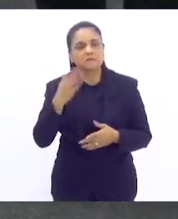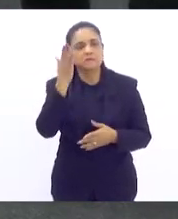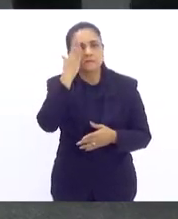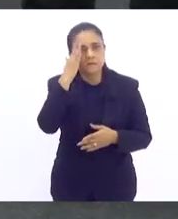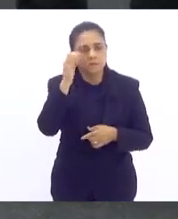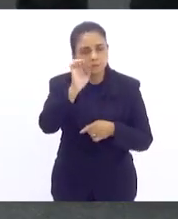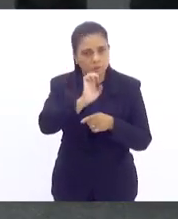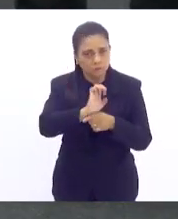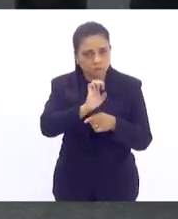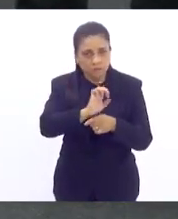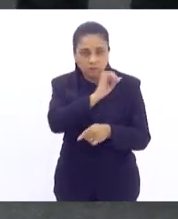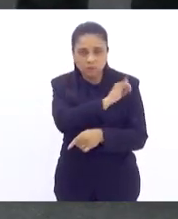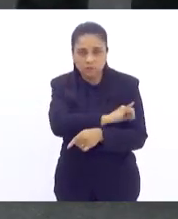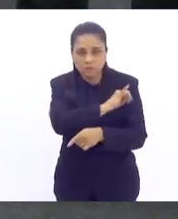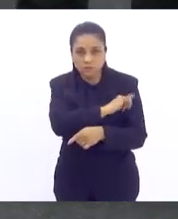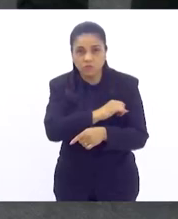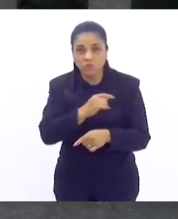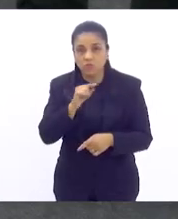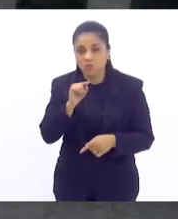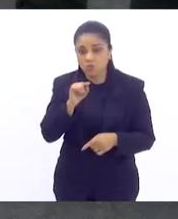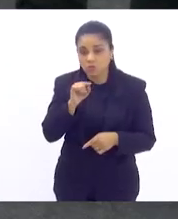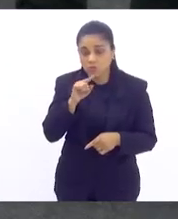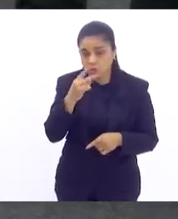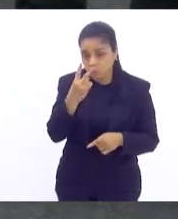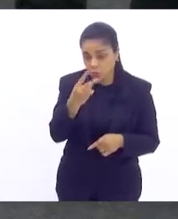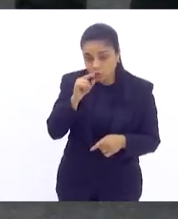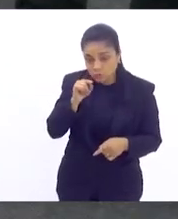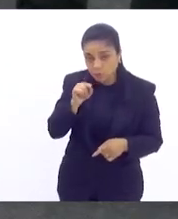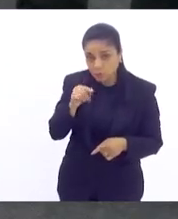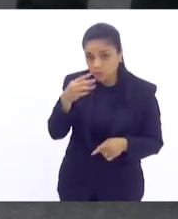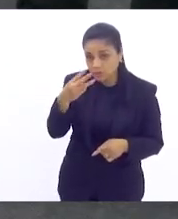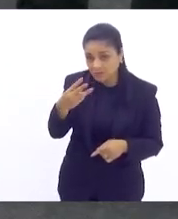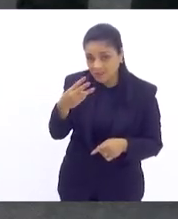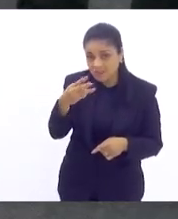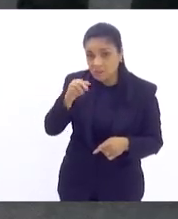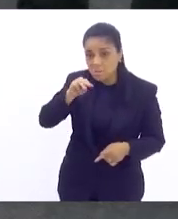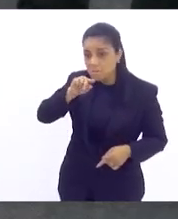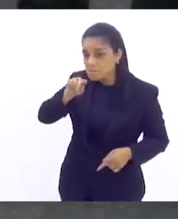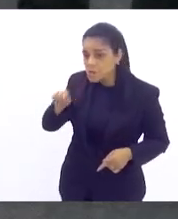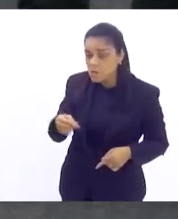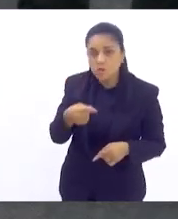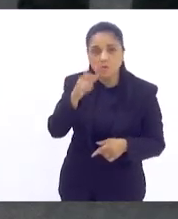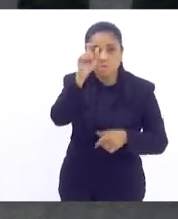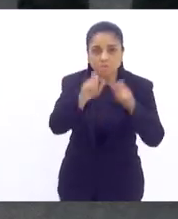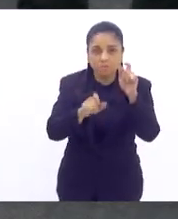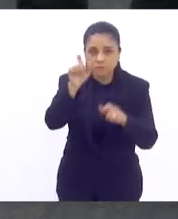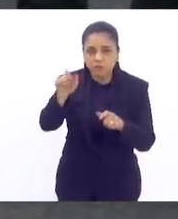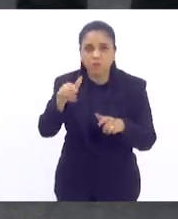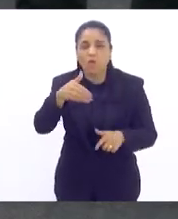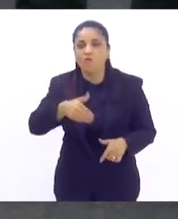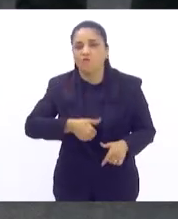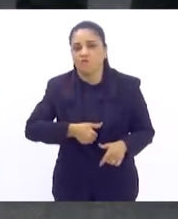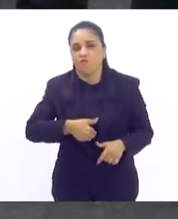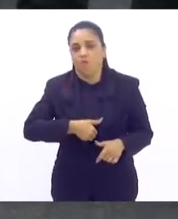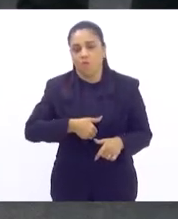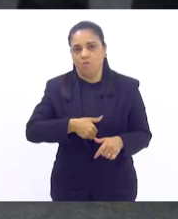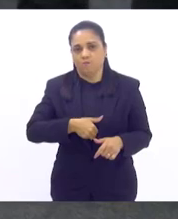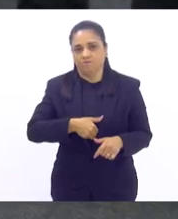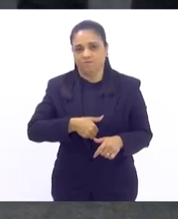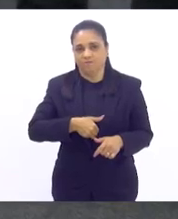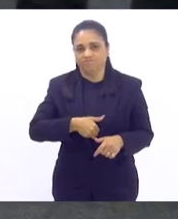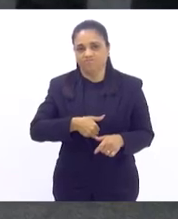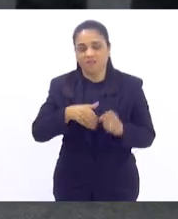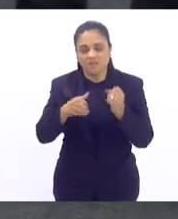2,3 milhões de pessoas passando fome. Então, a segurança